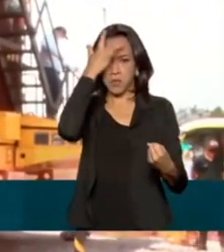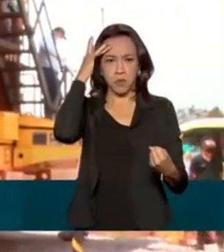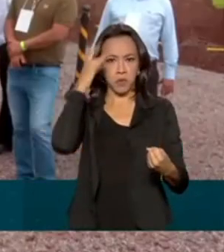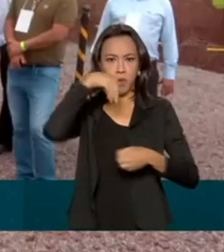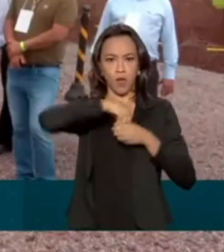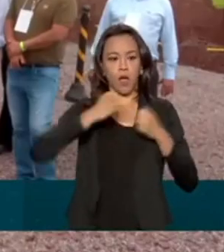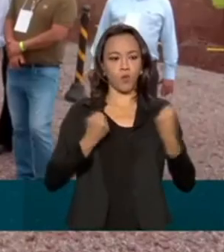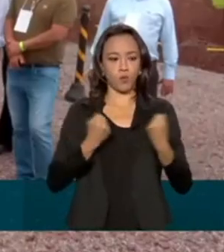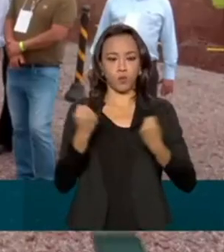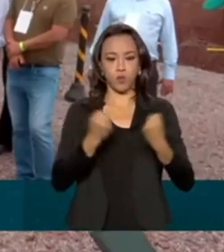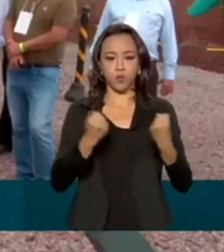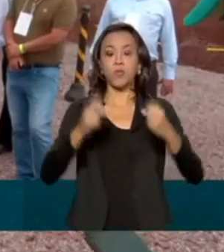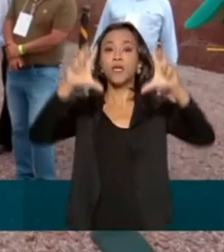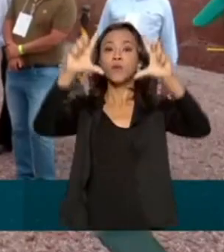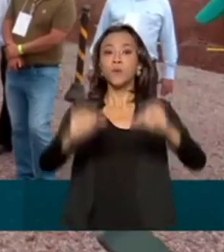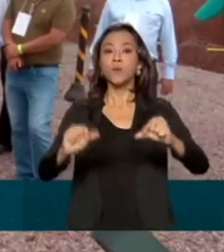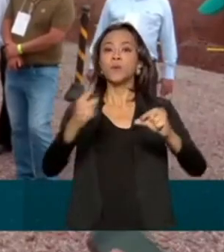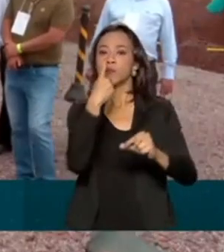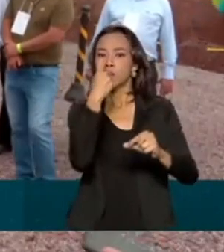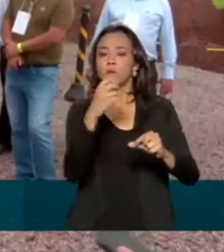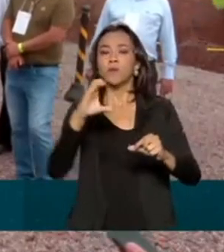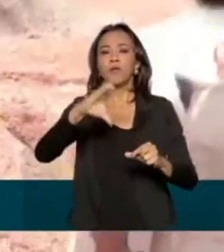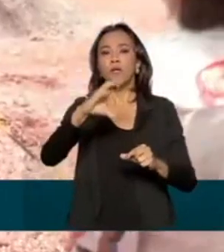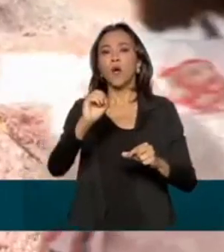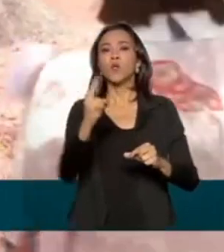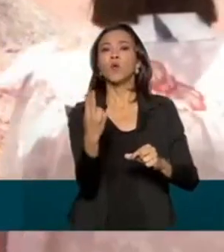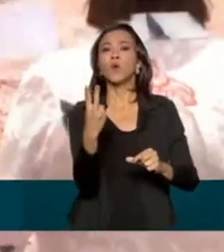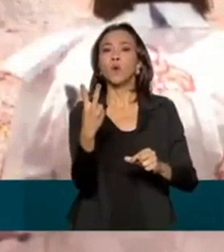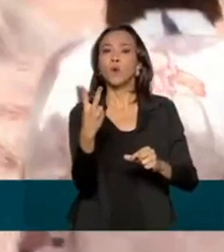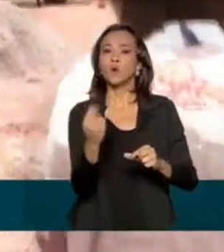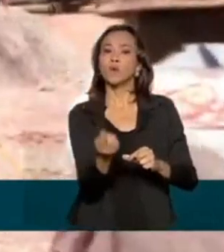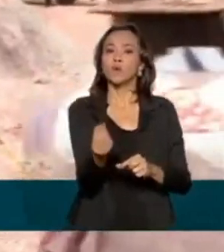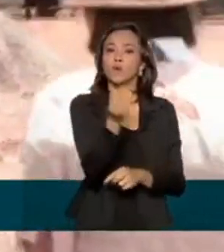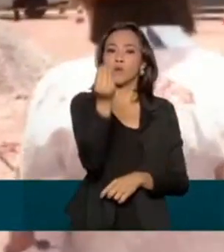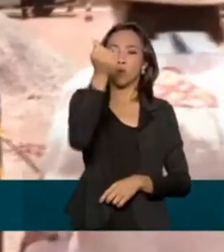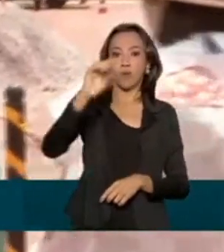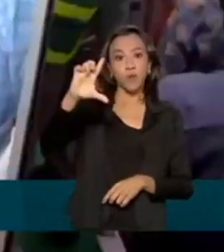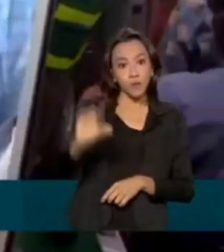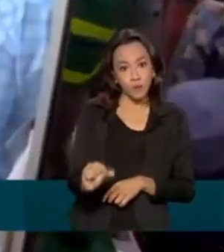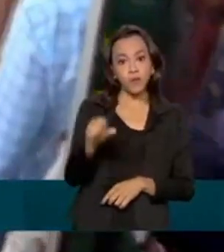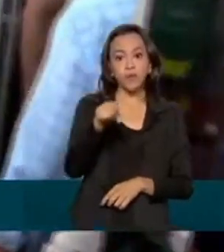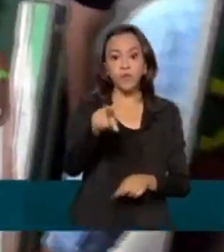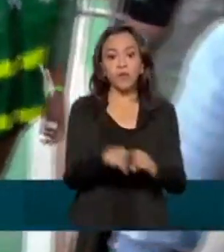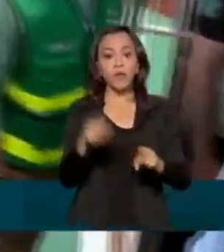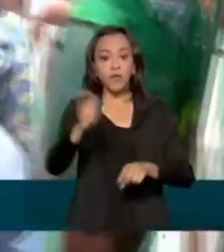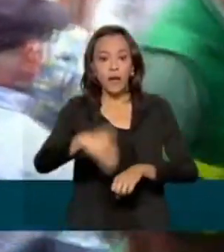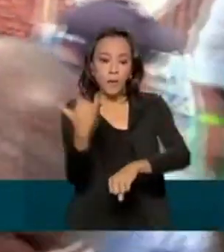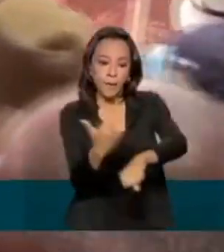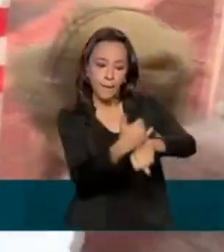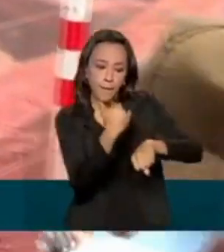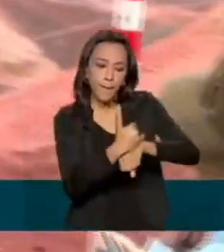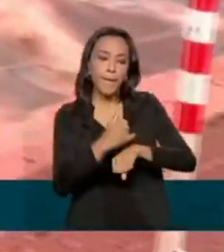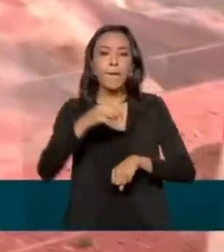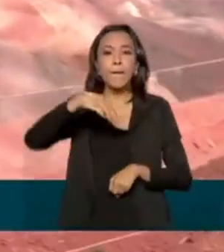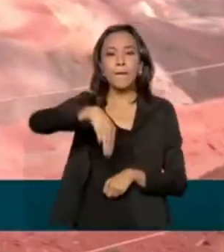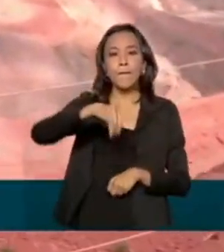concentração menor de gás carbônico. Há ainda um sistema desenvolvido para aproveitar a umidade do minério de ferro no processo